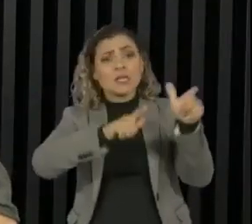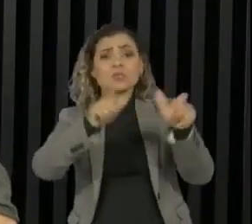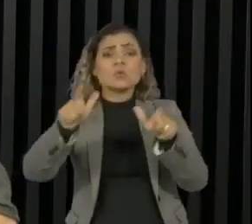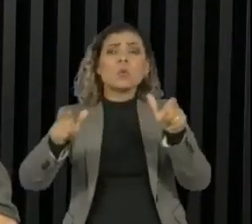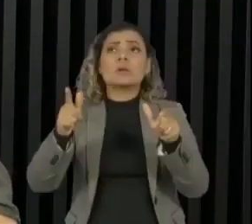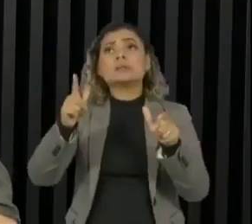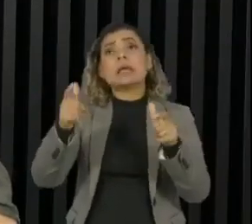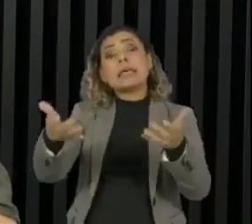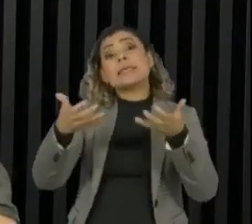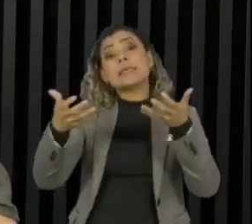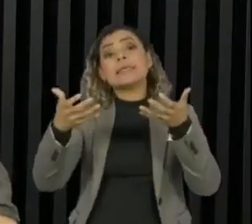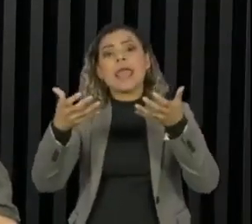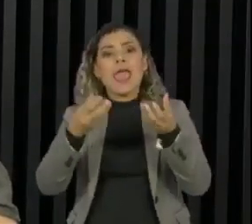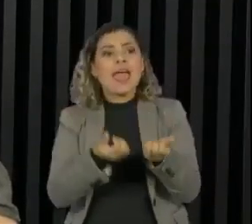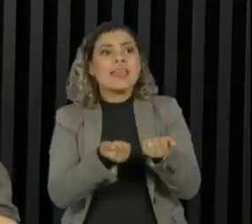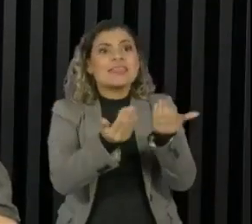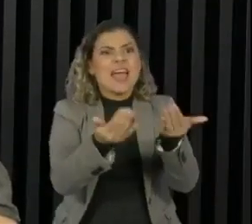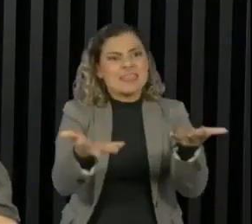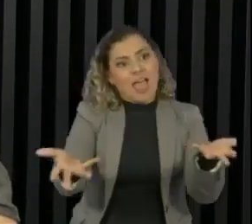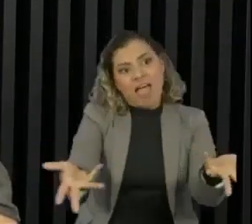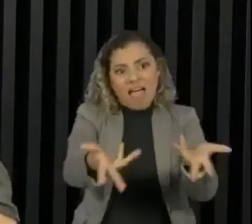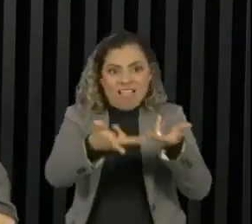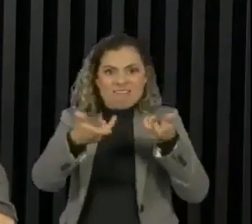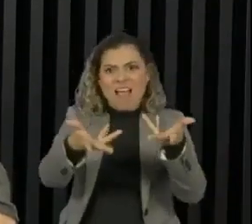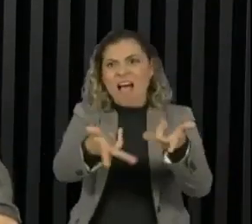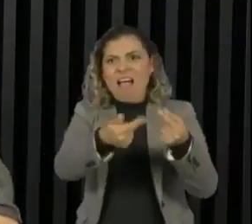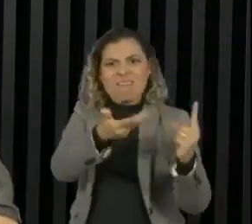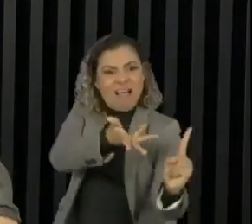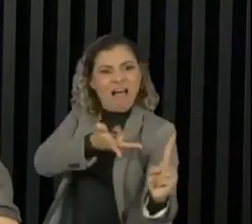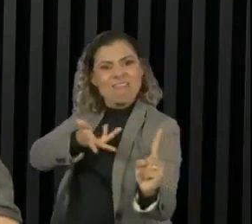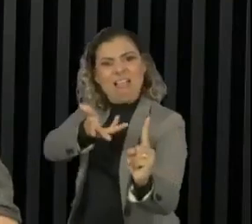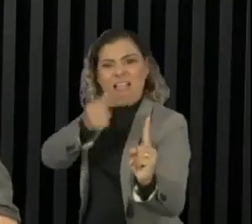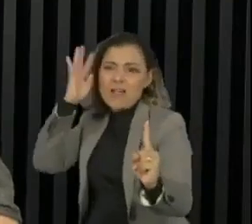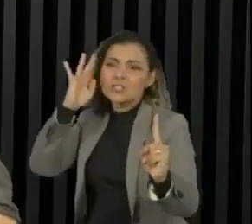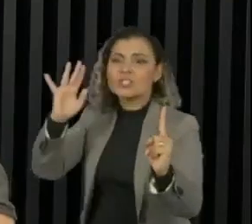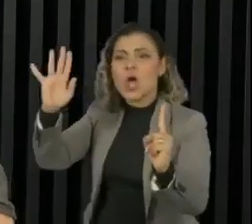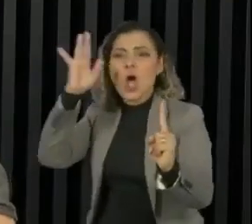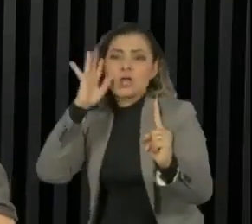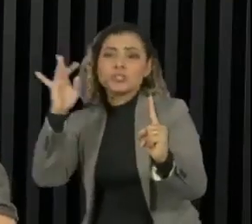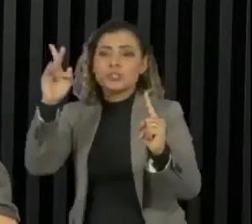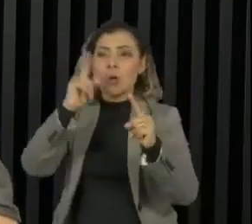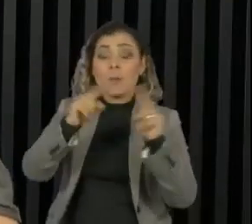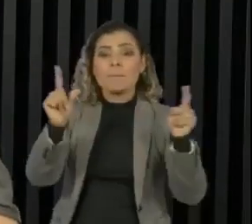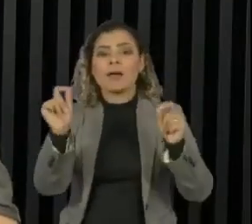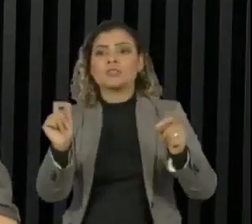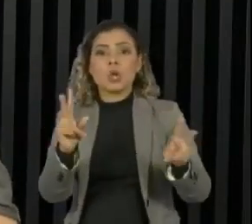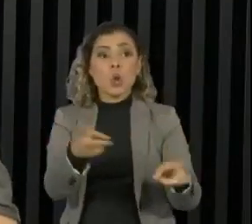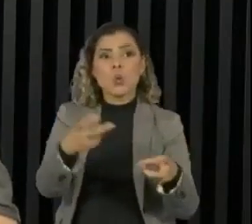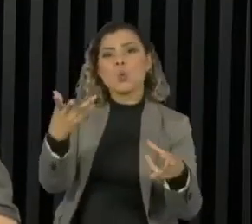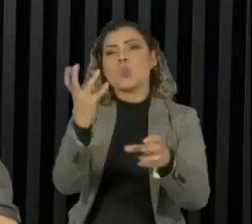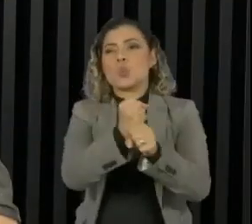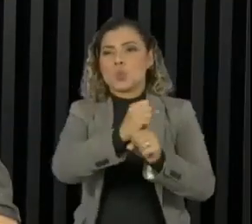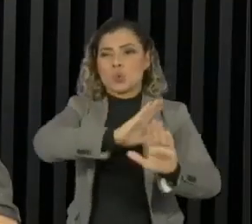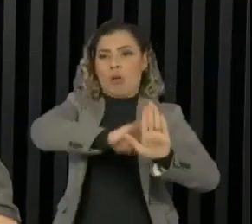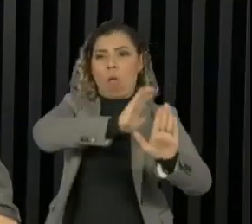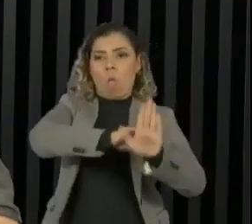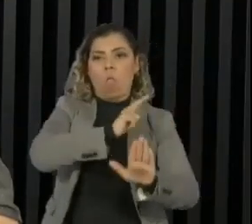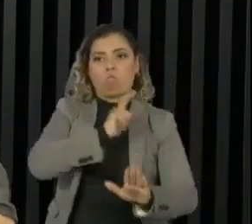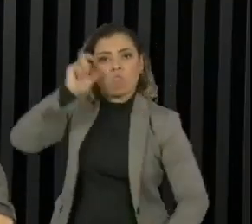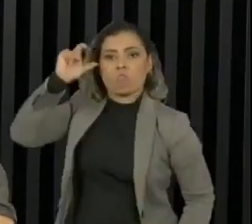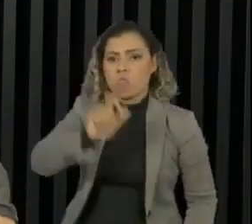que querem vender sonhos e muitas das vezes estão lucrando com a venda desses sonhos. A meritocracia